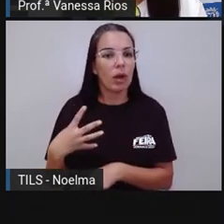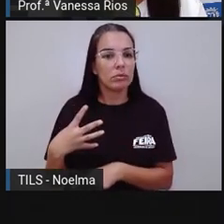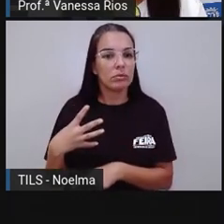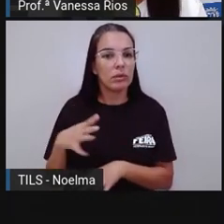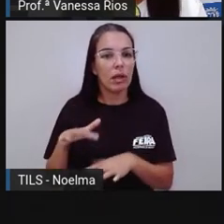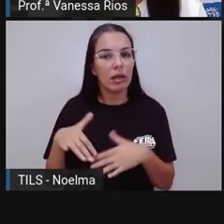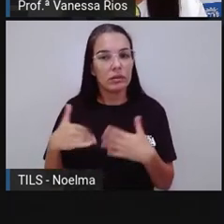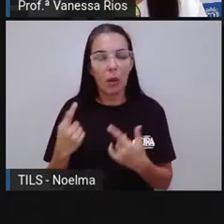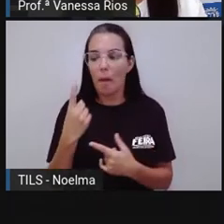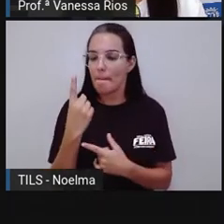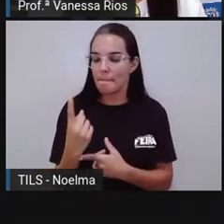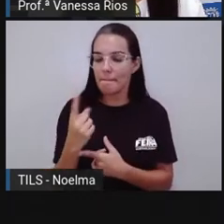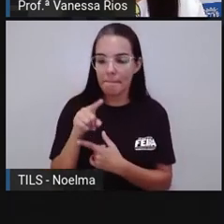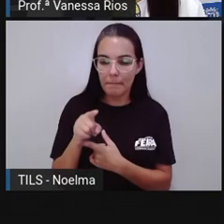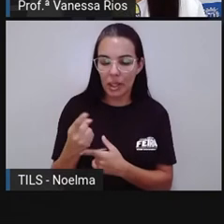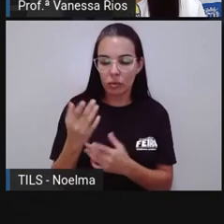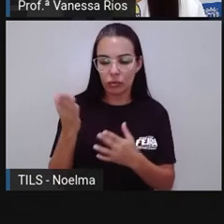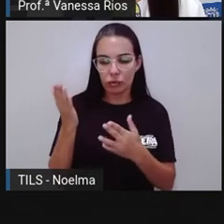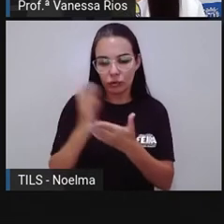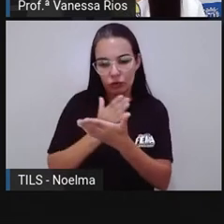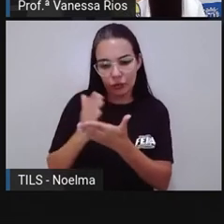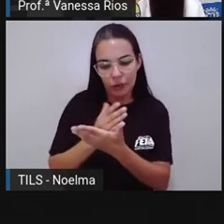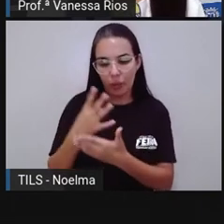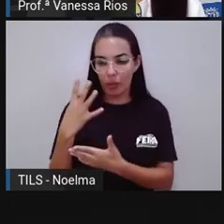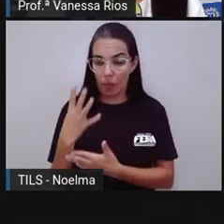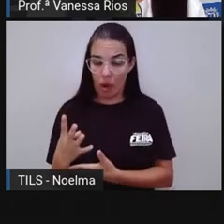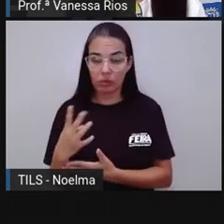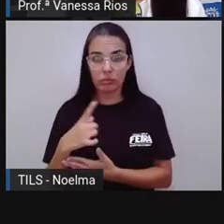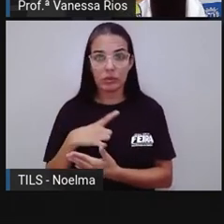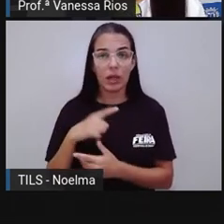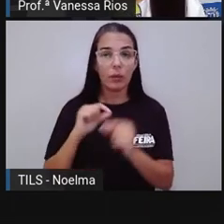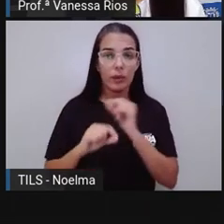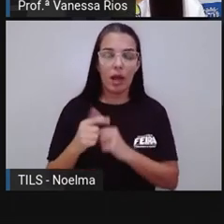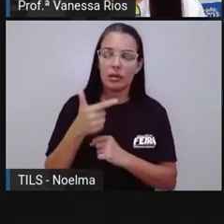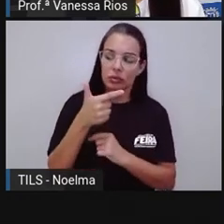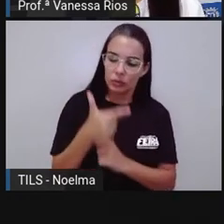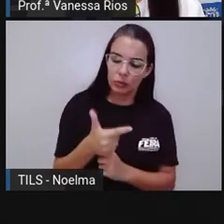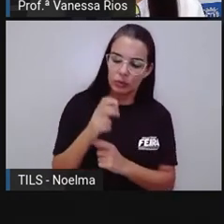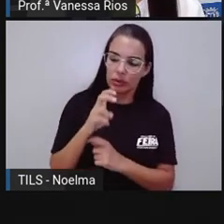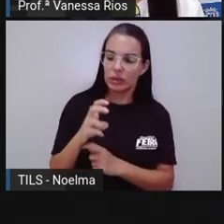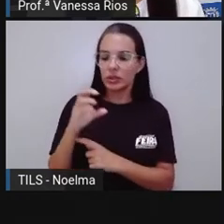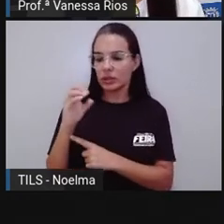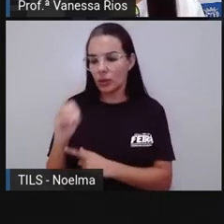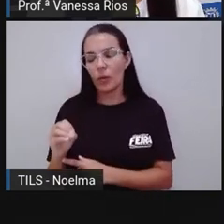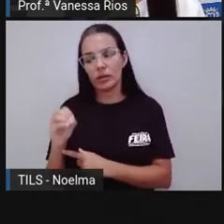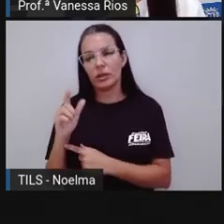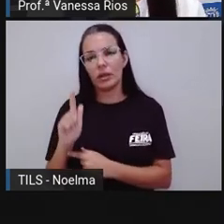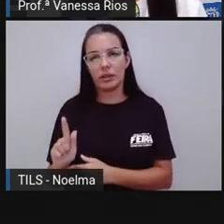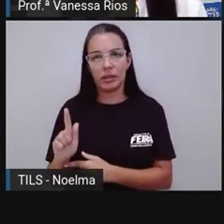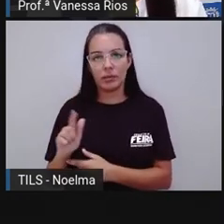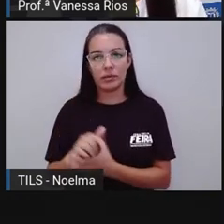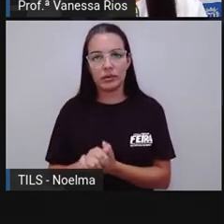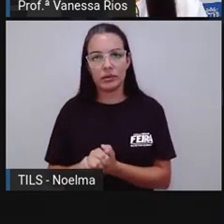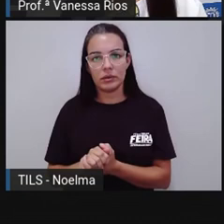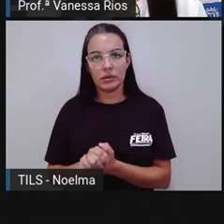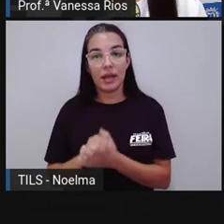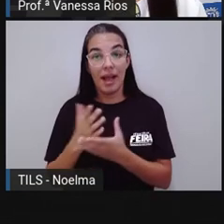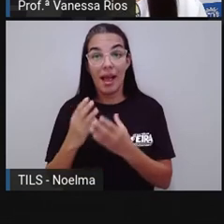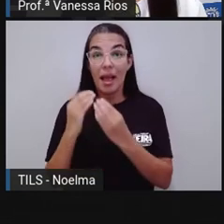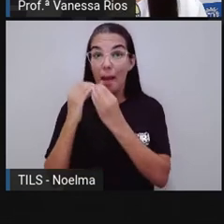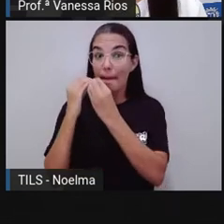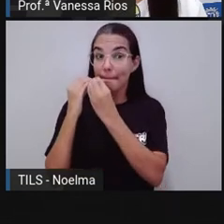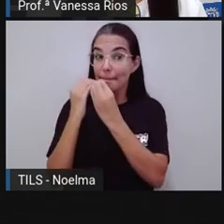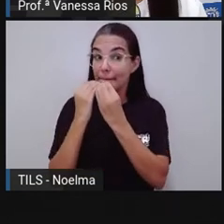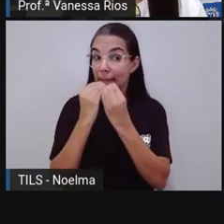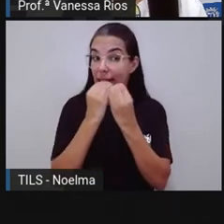dividido por quatro. Cada banana tem a massa de 250 gramas. Melancia, eu